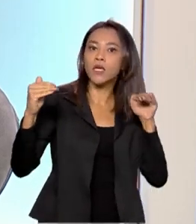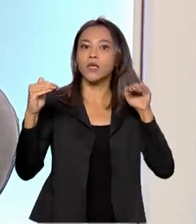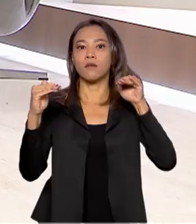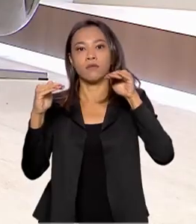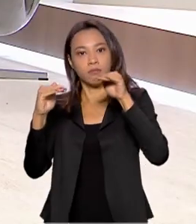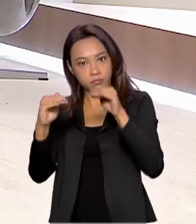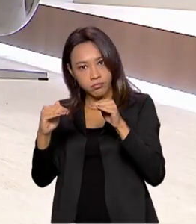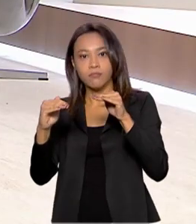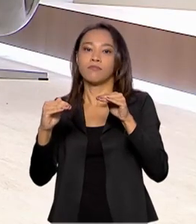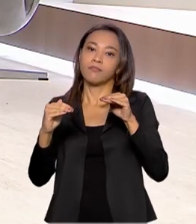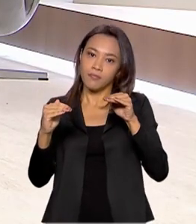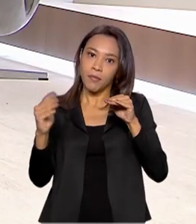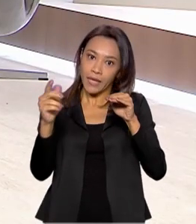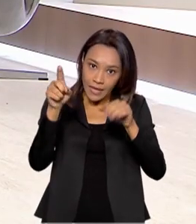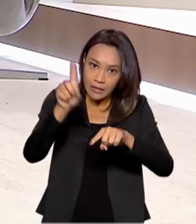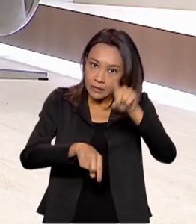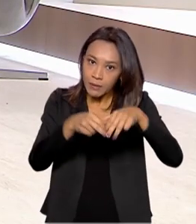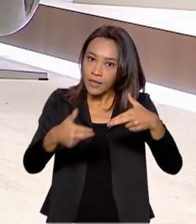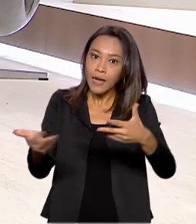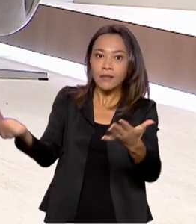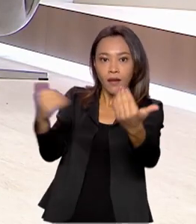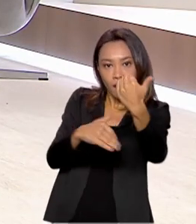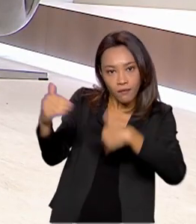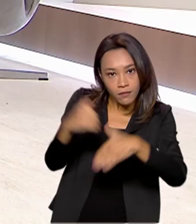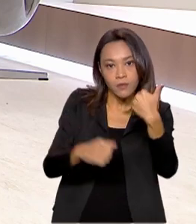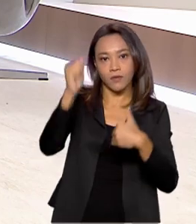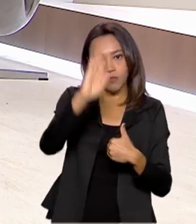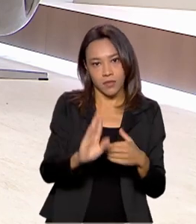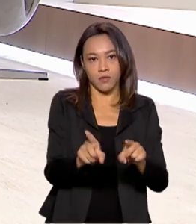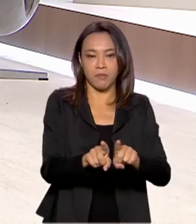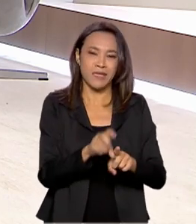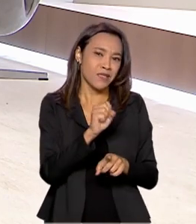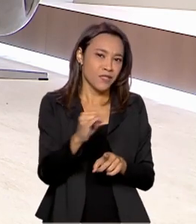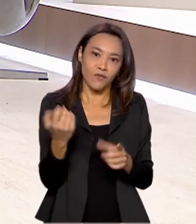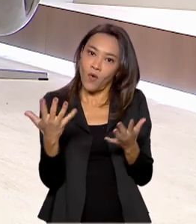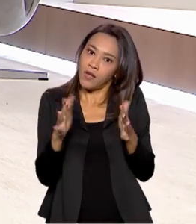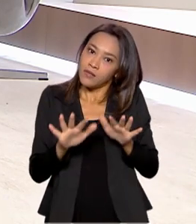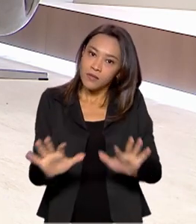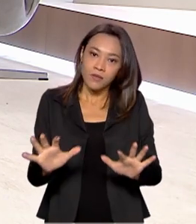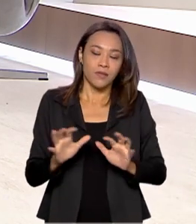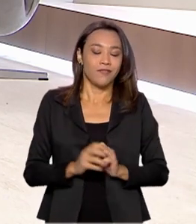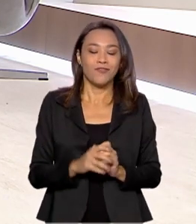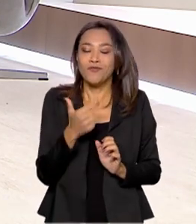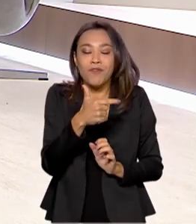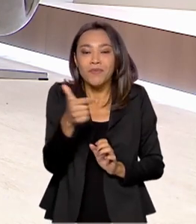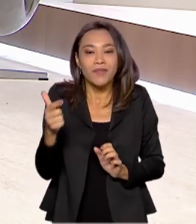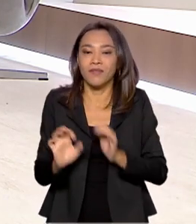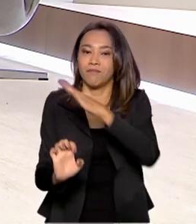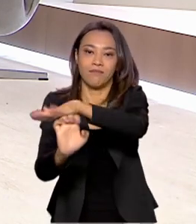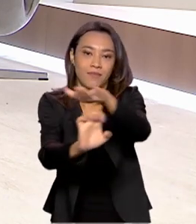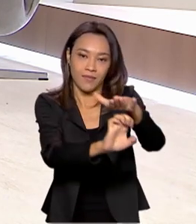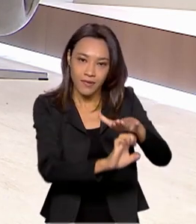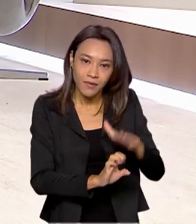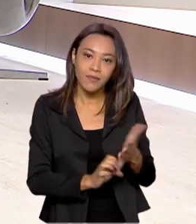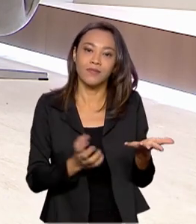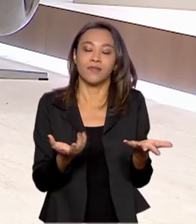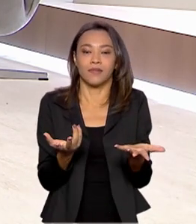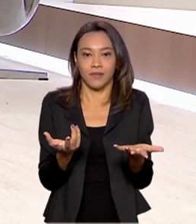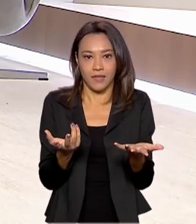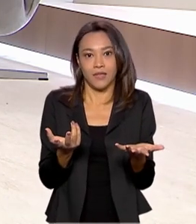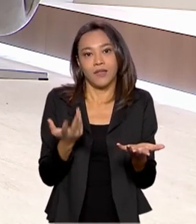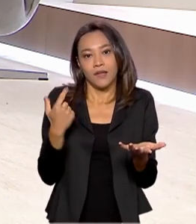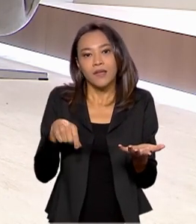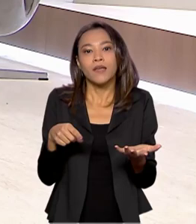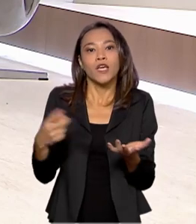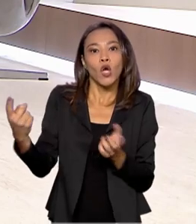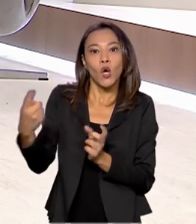esse produto no Brasil. Por quê? Se assim não for, eu não tenho agentes importadores para garantir